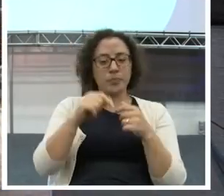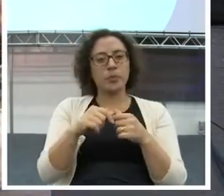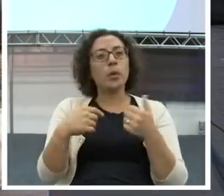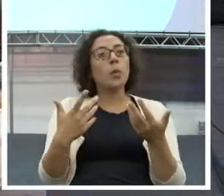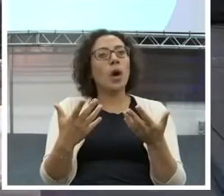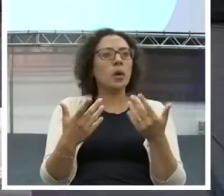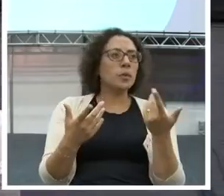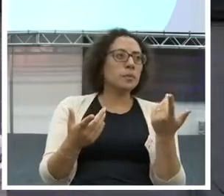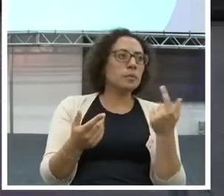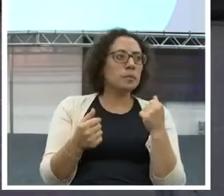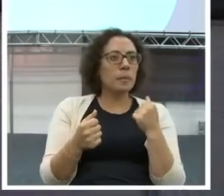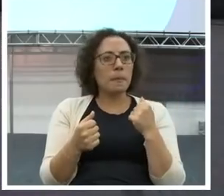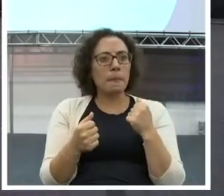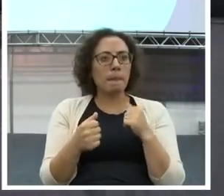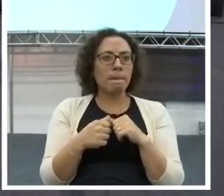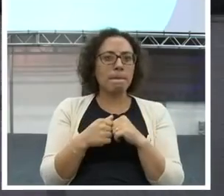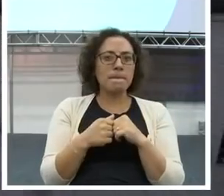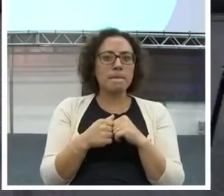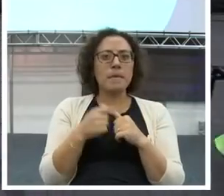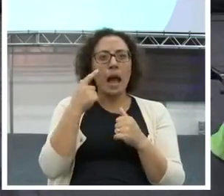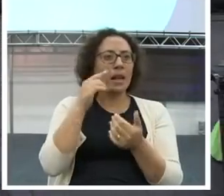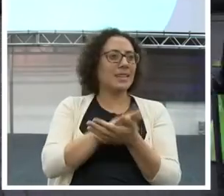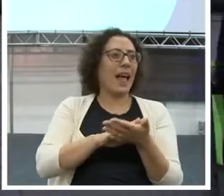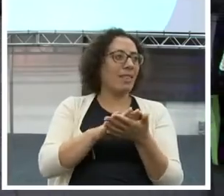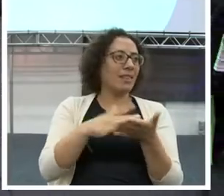Hum, pouco equilíbrio. Quem não acha nada.